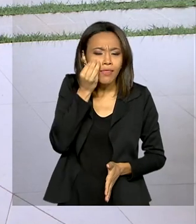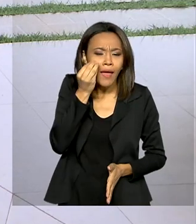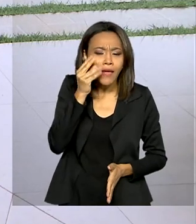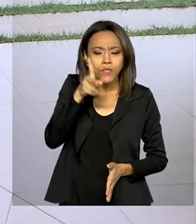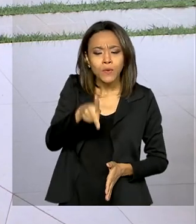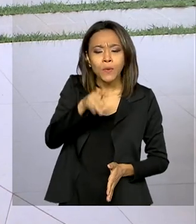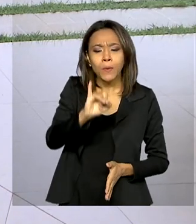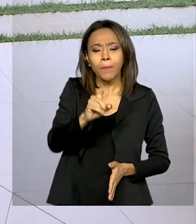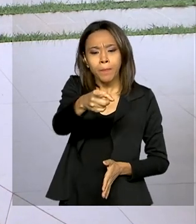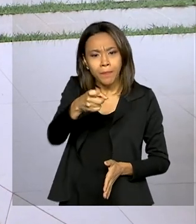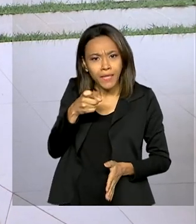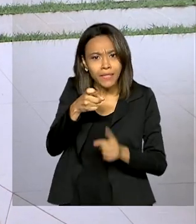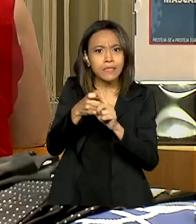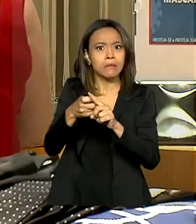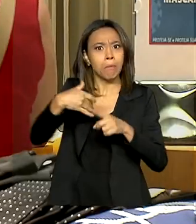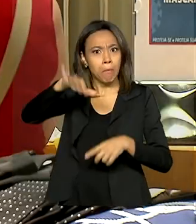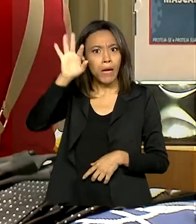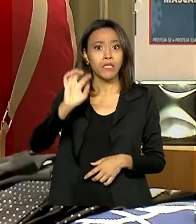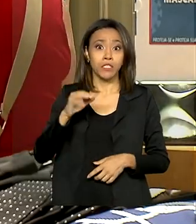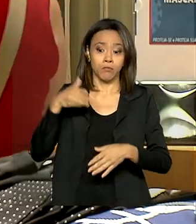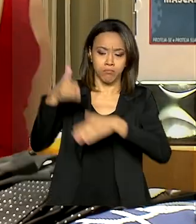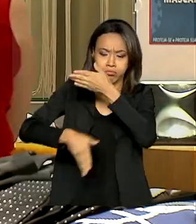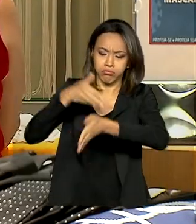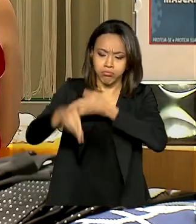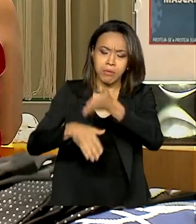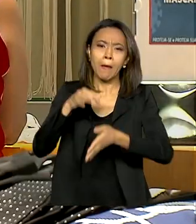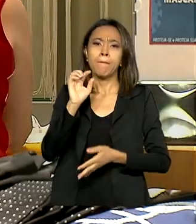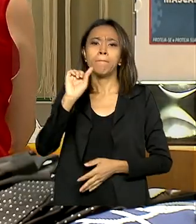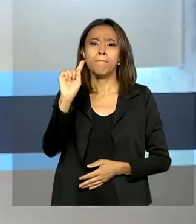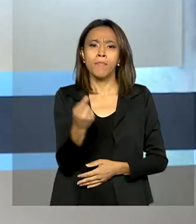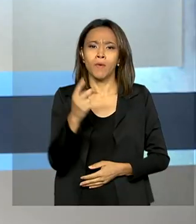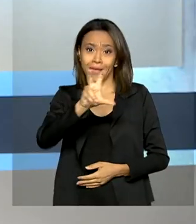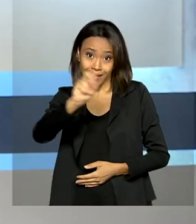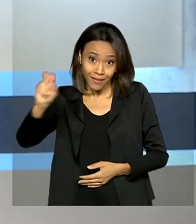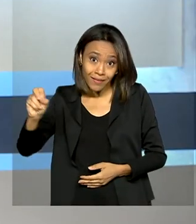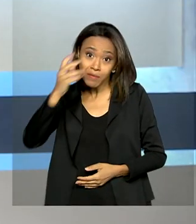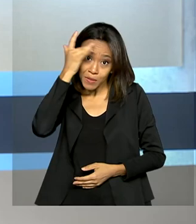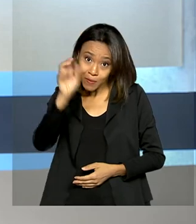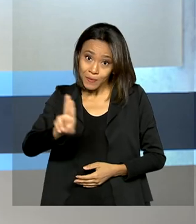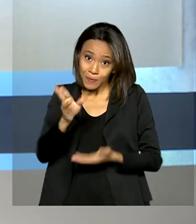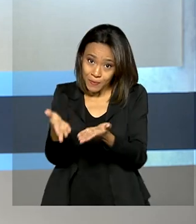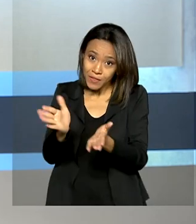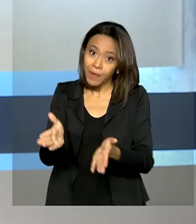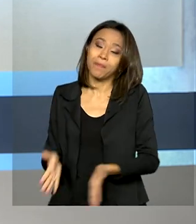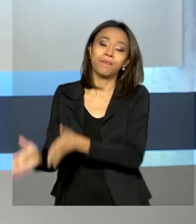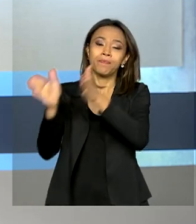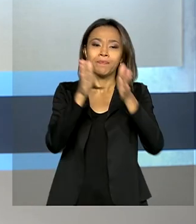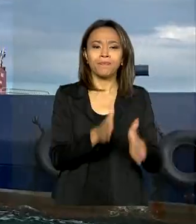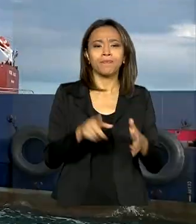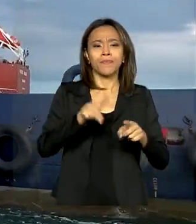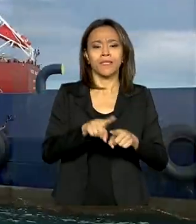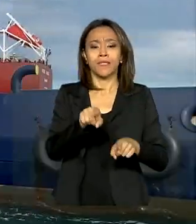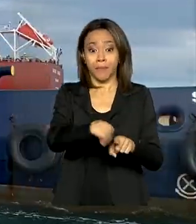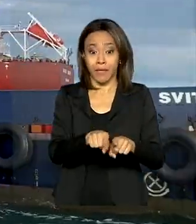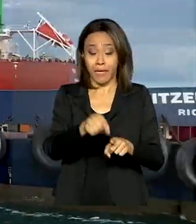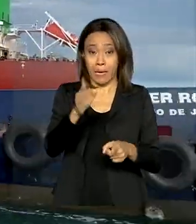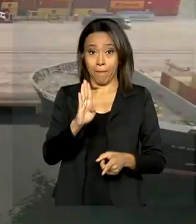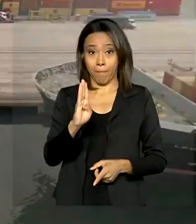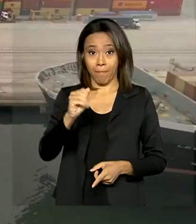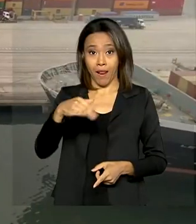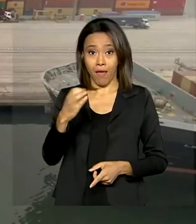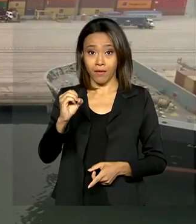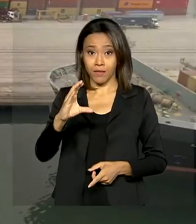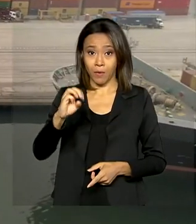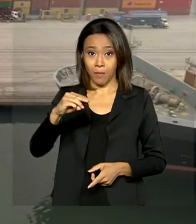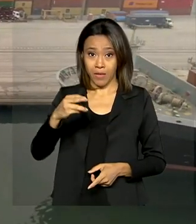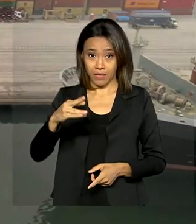instantâneos, registra mais de 1.500 transações. E veja também, balança comercial brasileira tem saldo